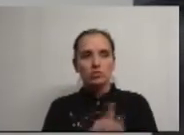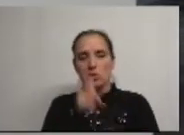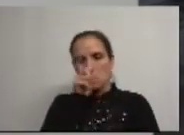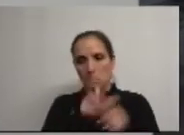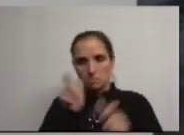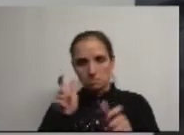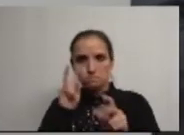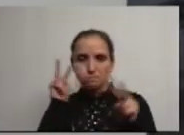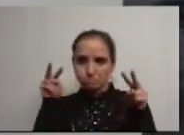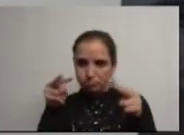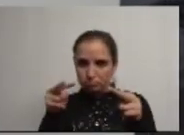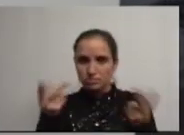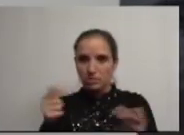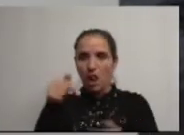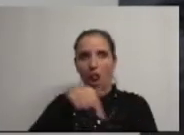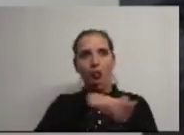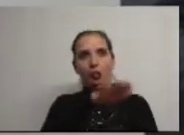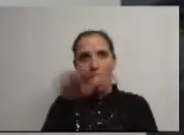público que assiste aqui,